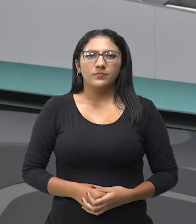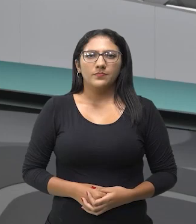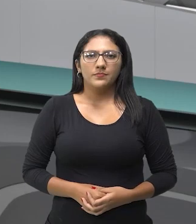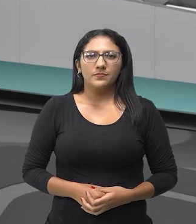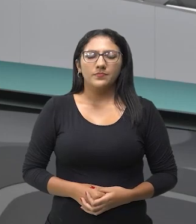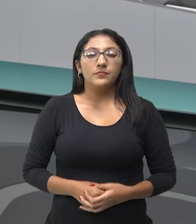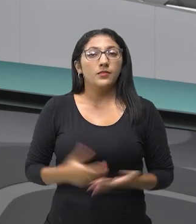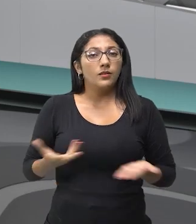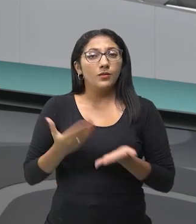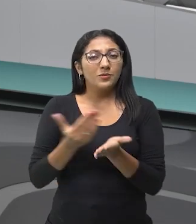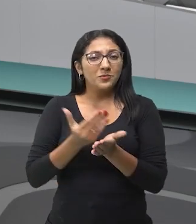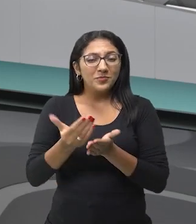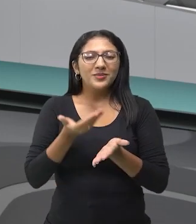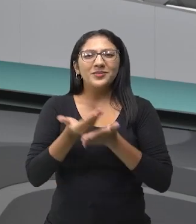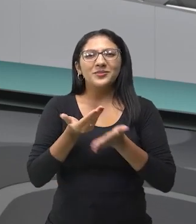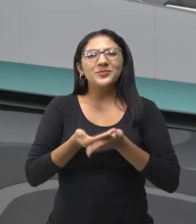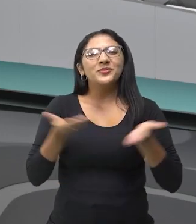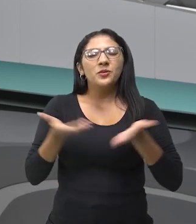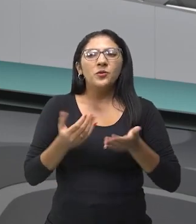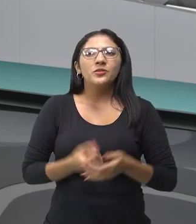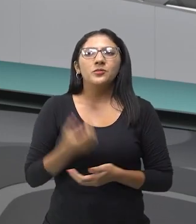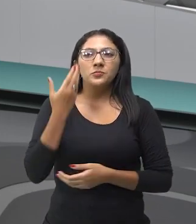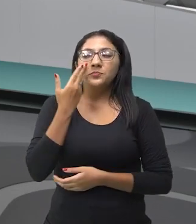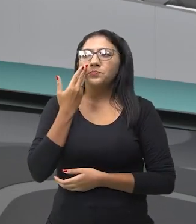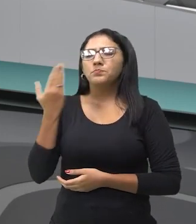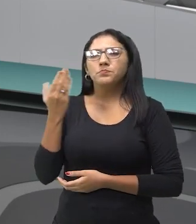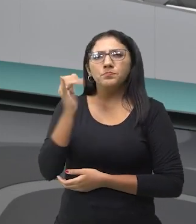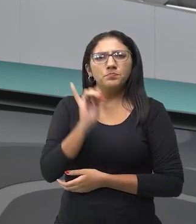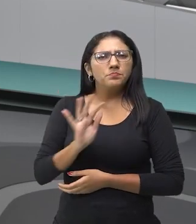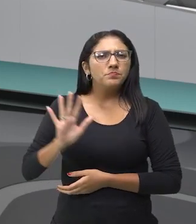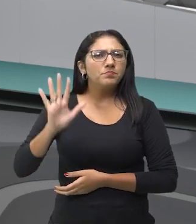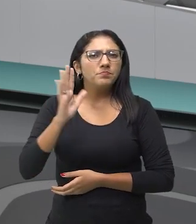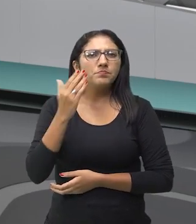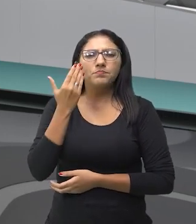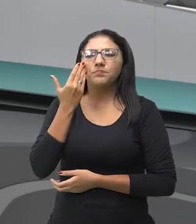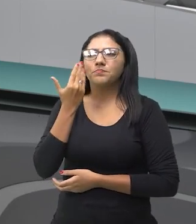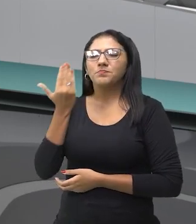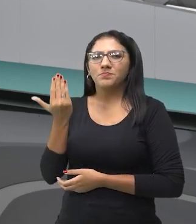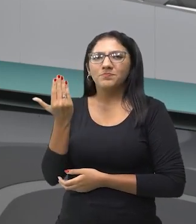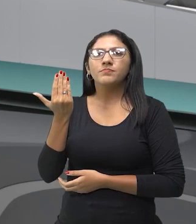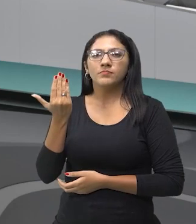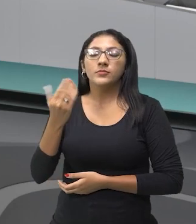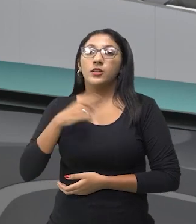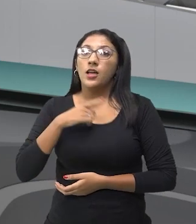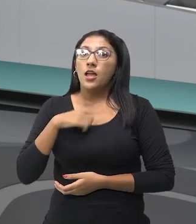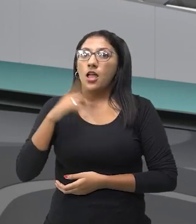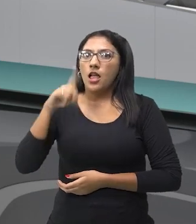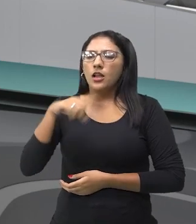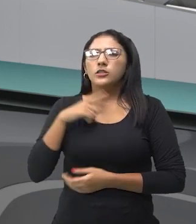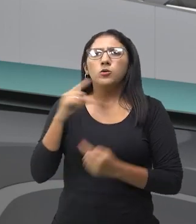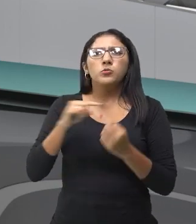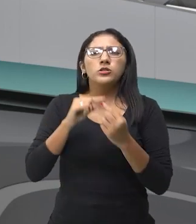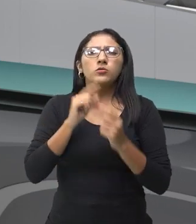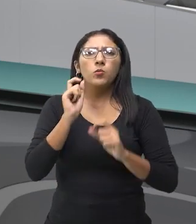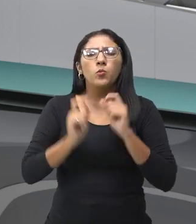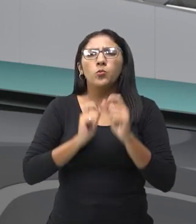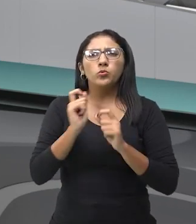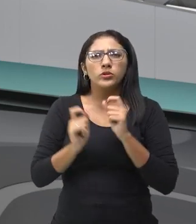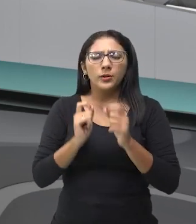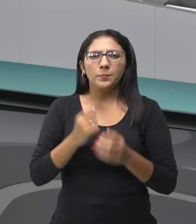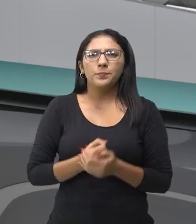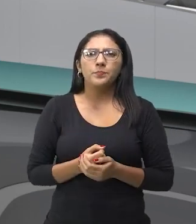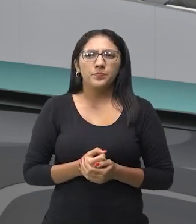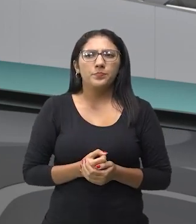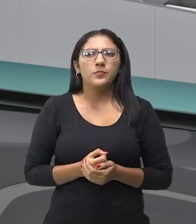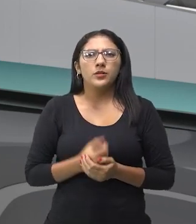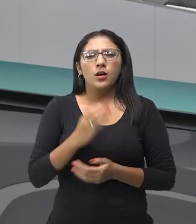E dando início à aula de hoje, nós trouxemos aqui essa imagem que é considerada a comédia del arte, que